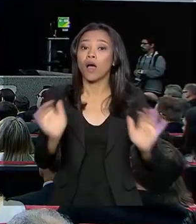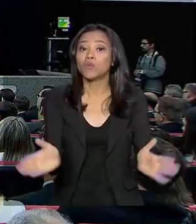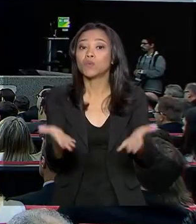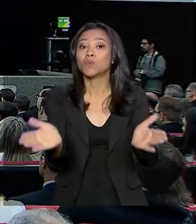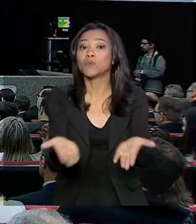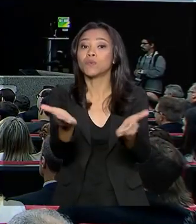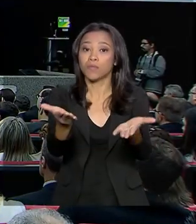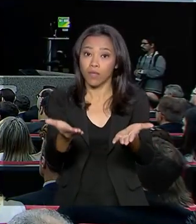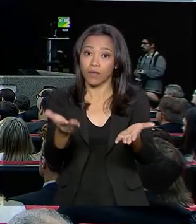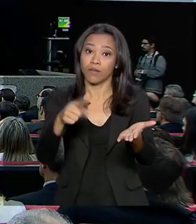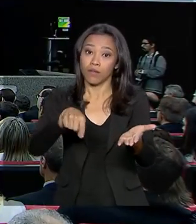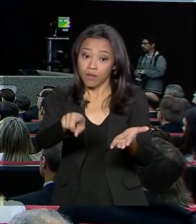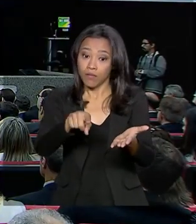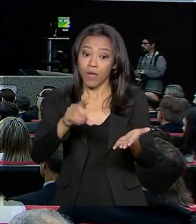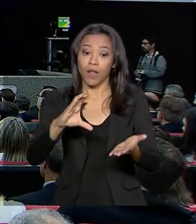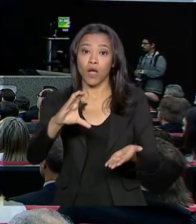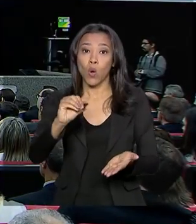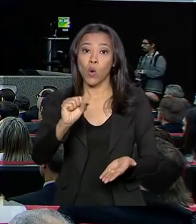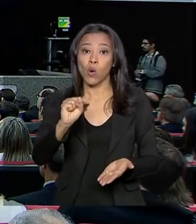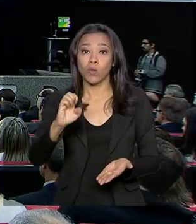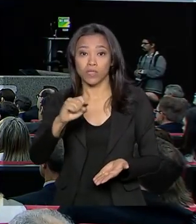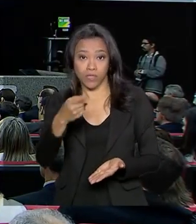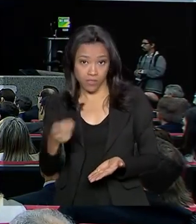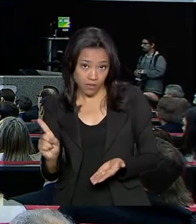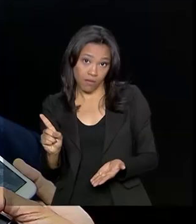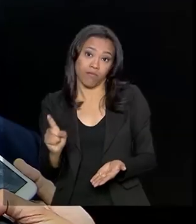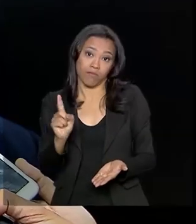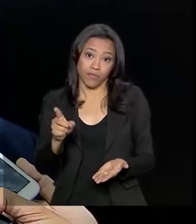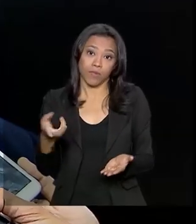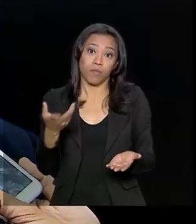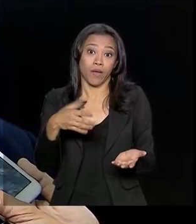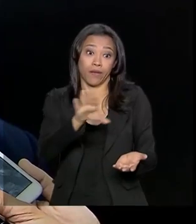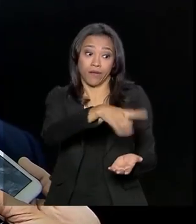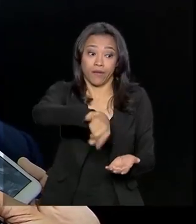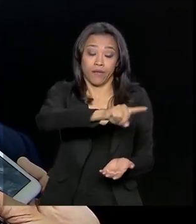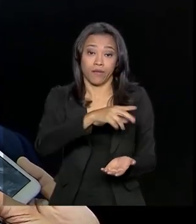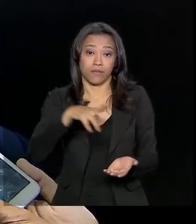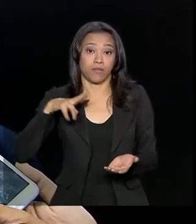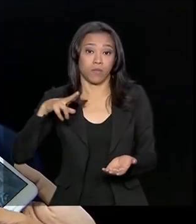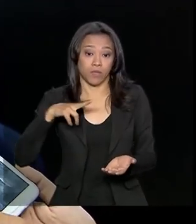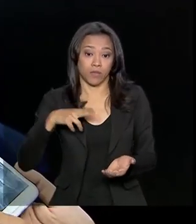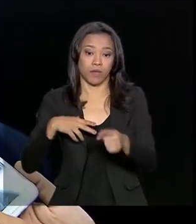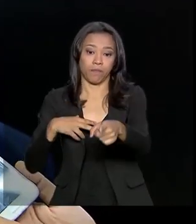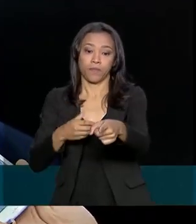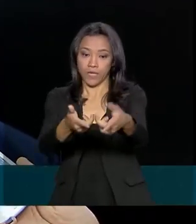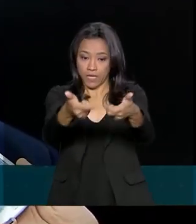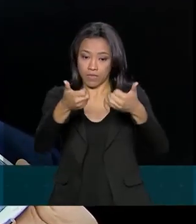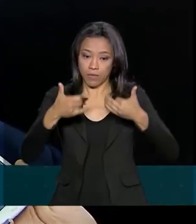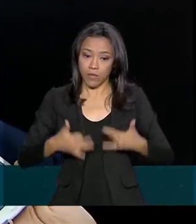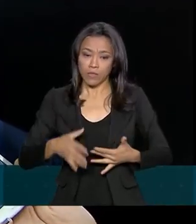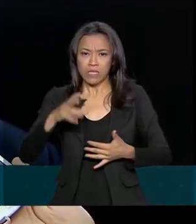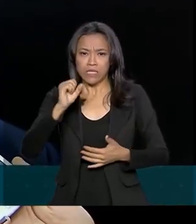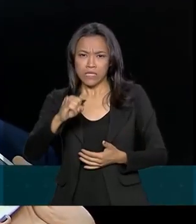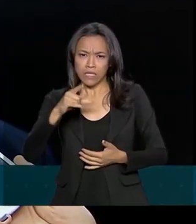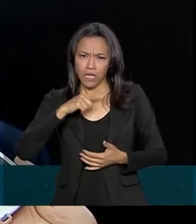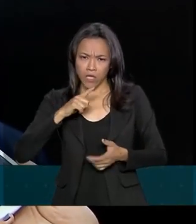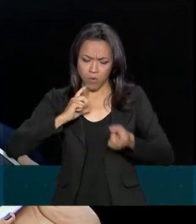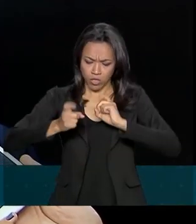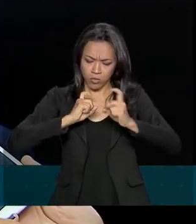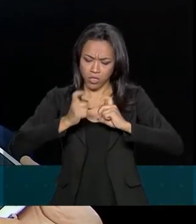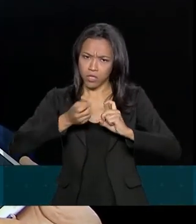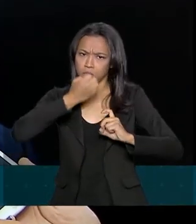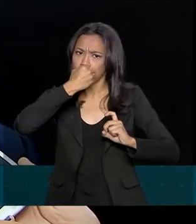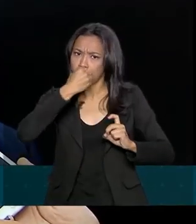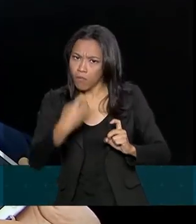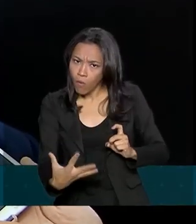à iniciativa privada, em que o governo vem investindo. Se eu tenho uma gestão que já apresenta resultados, com